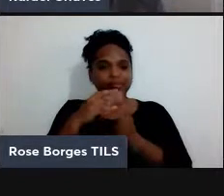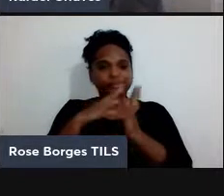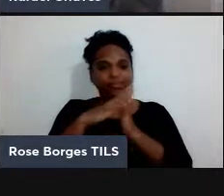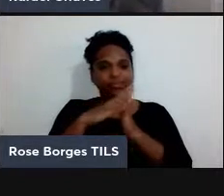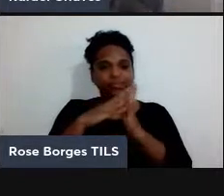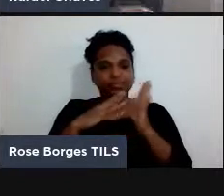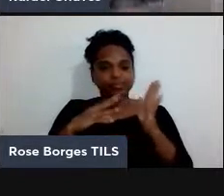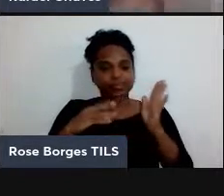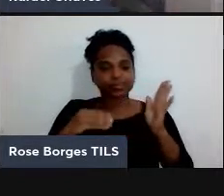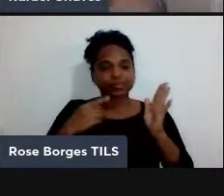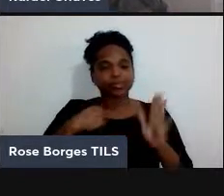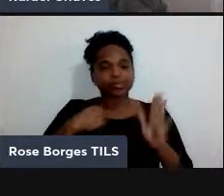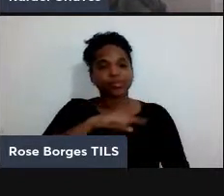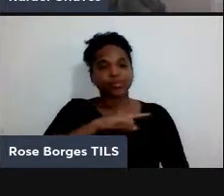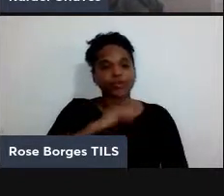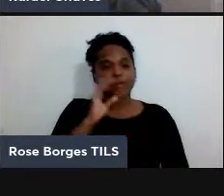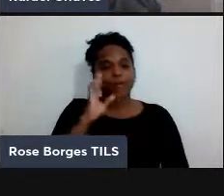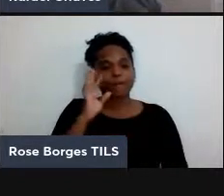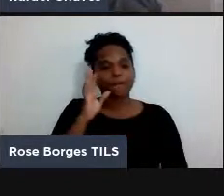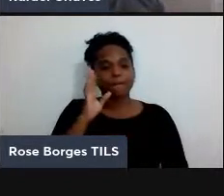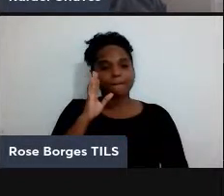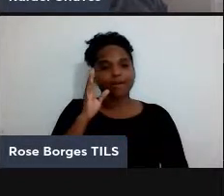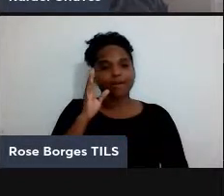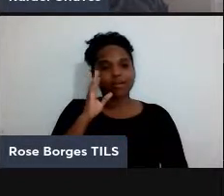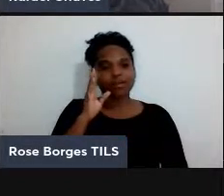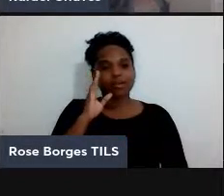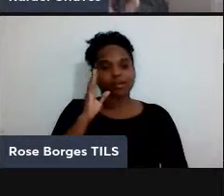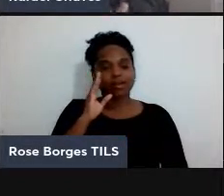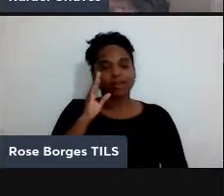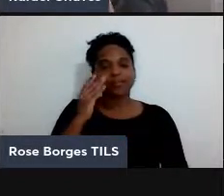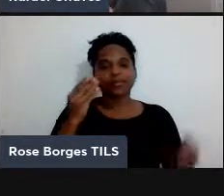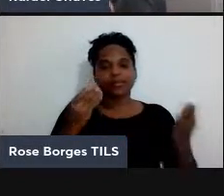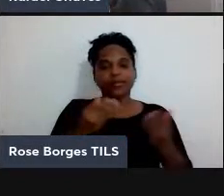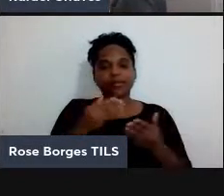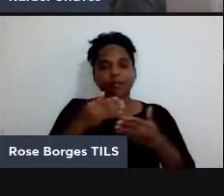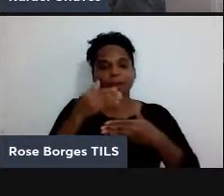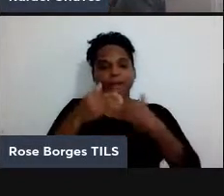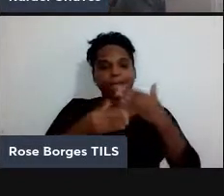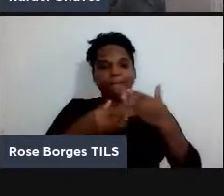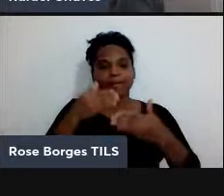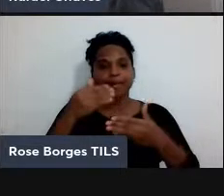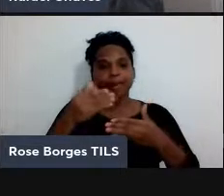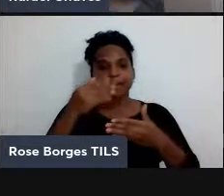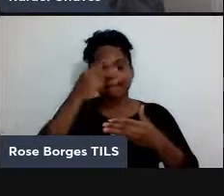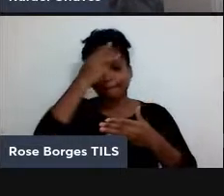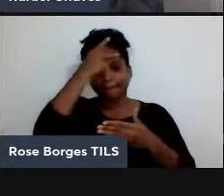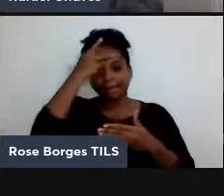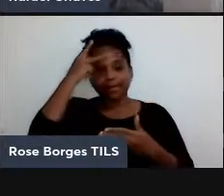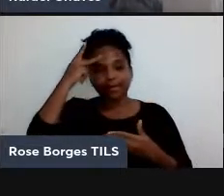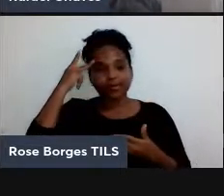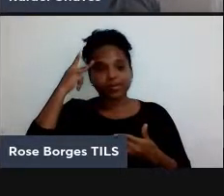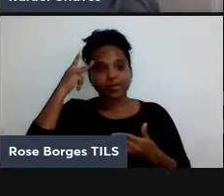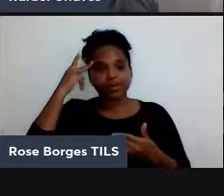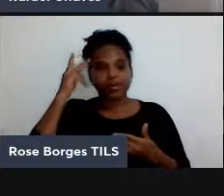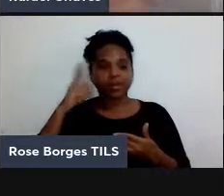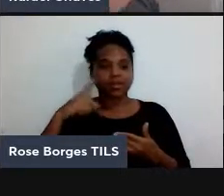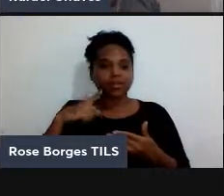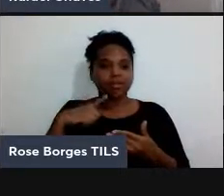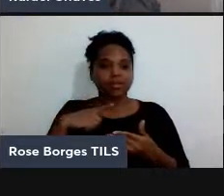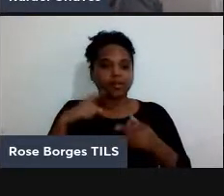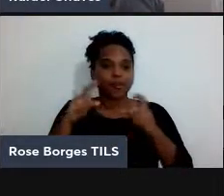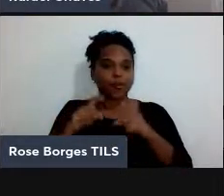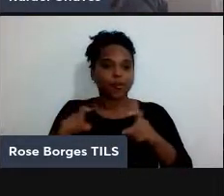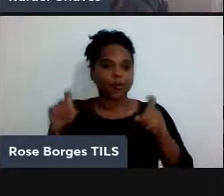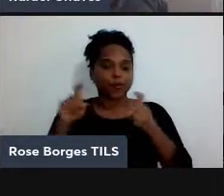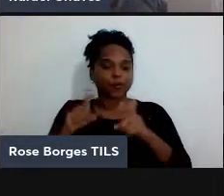imagina, pelo menos pelas próximas décadas, é que ninguém vai ter um computador quântico em casa. A gente vai ter essas máquinas caríssimas,